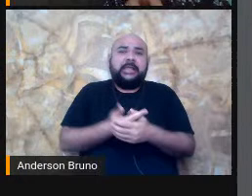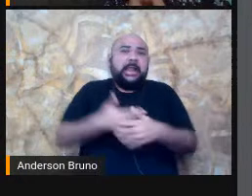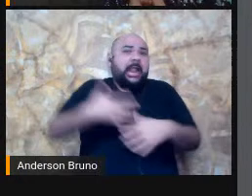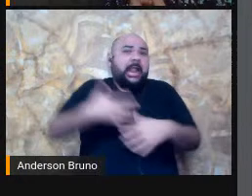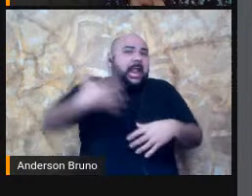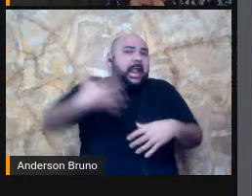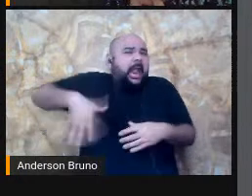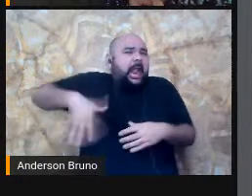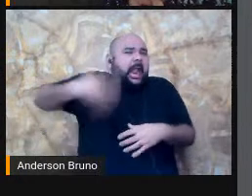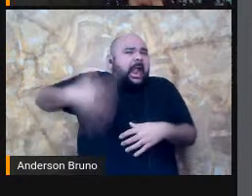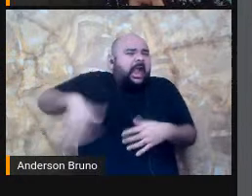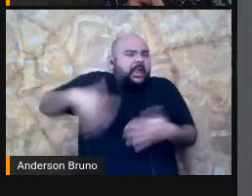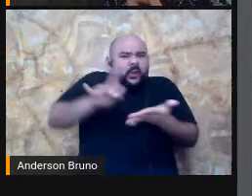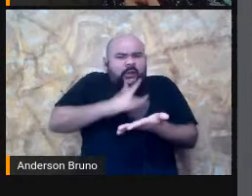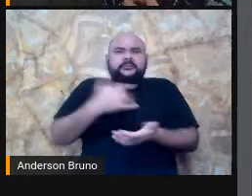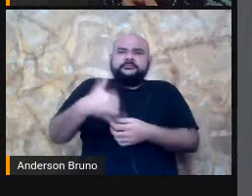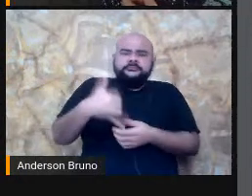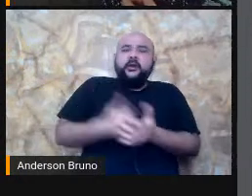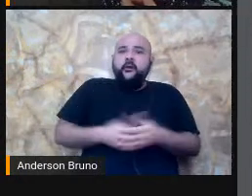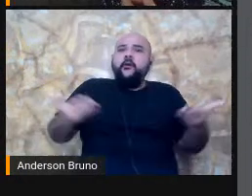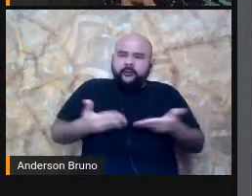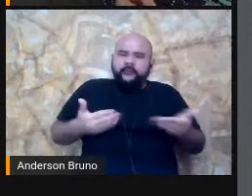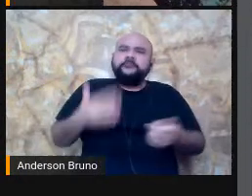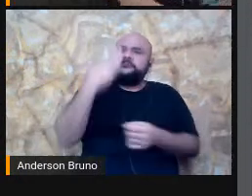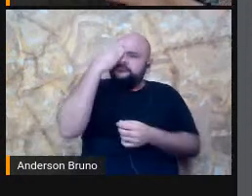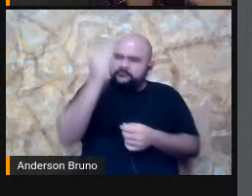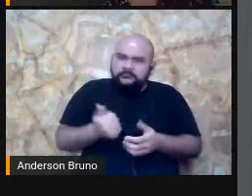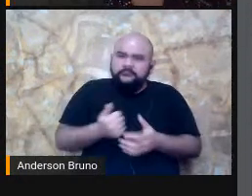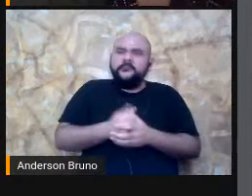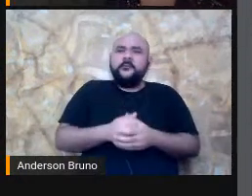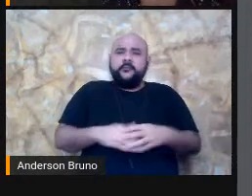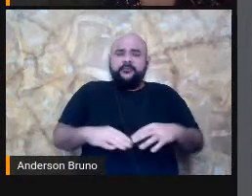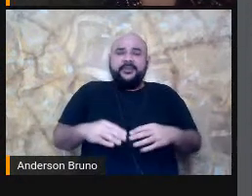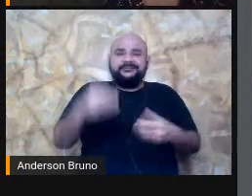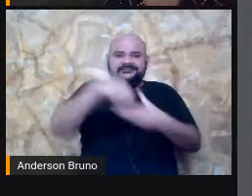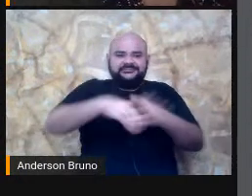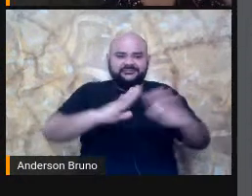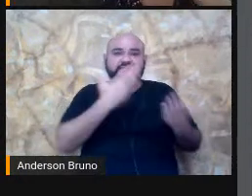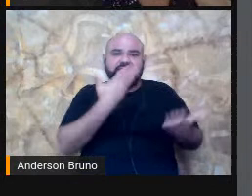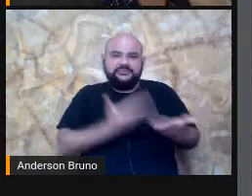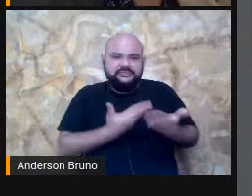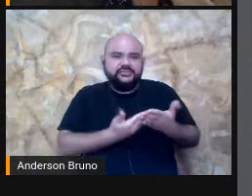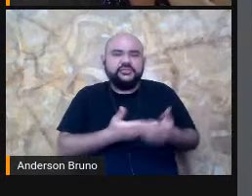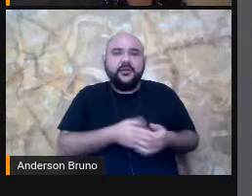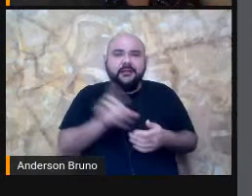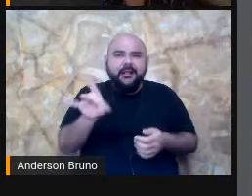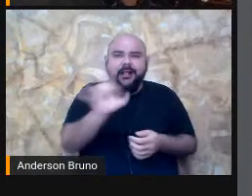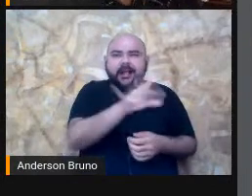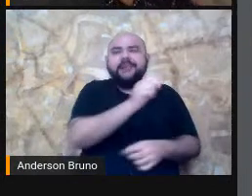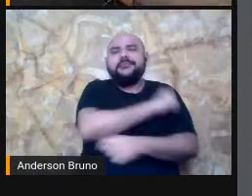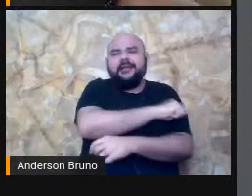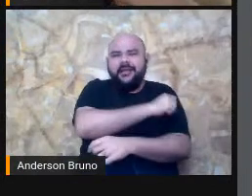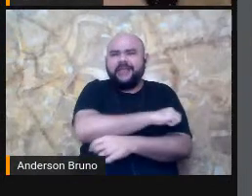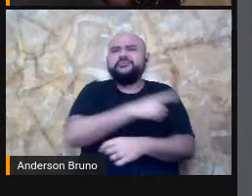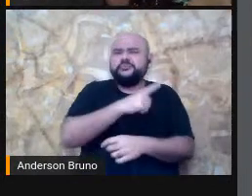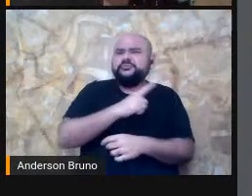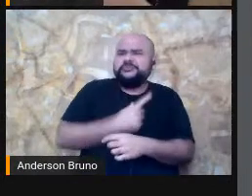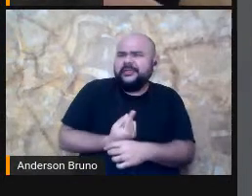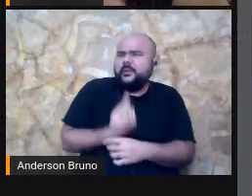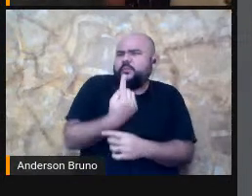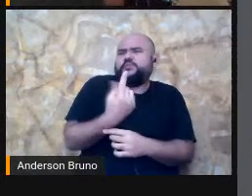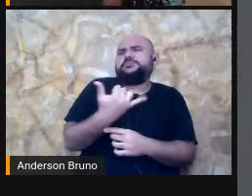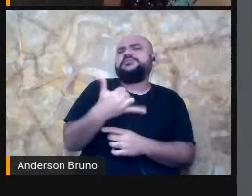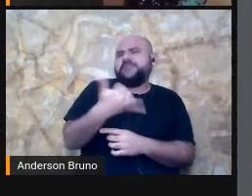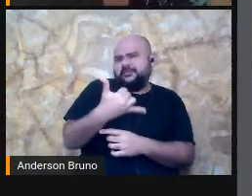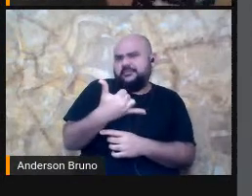nossas Escolas públicas Que tem um celular Pode não ser De última geração Então isso Também é importante Eu tenho um celular